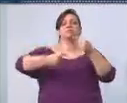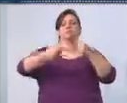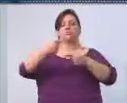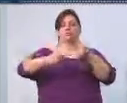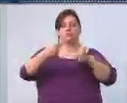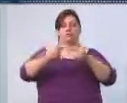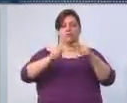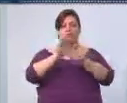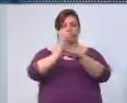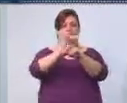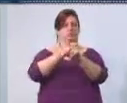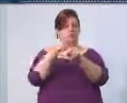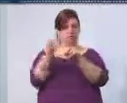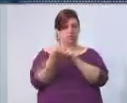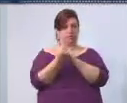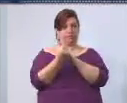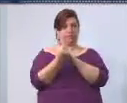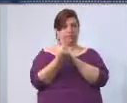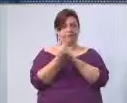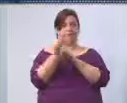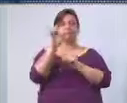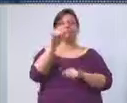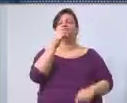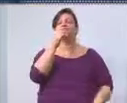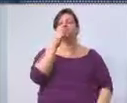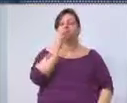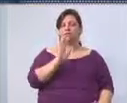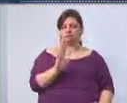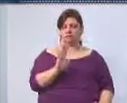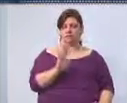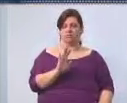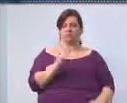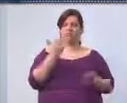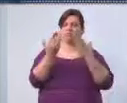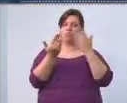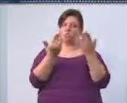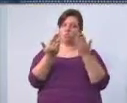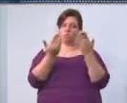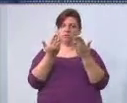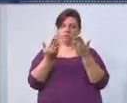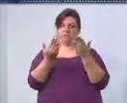de assistência social. Só para dar um exemplo, comparativo,